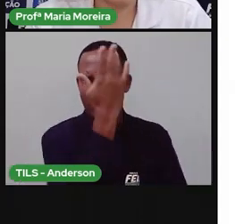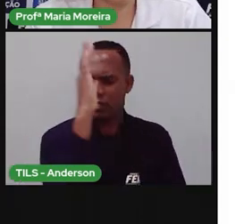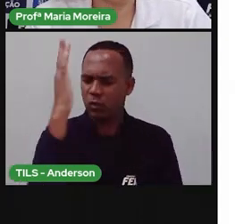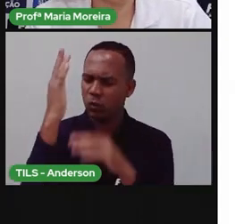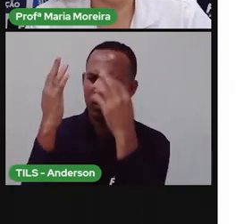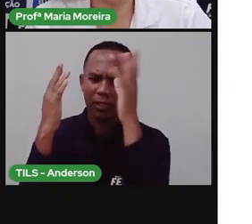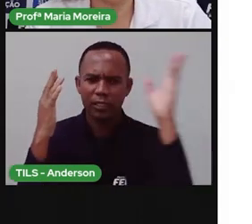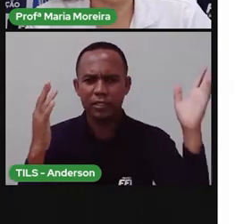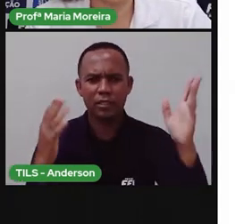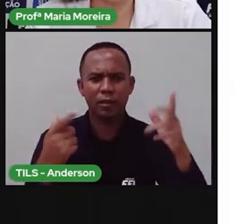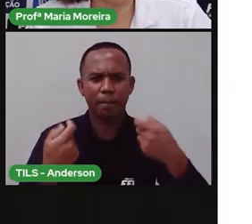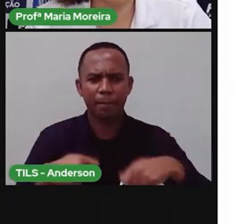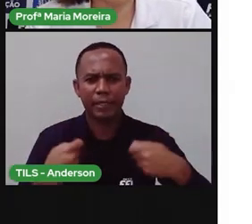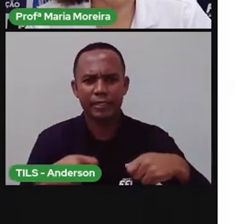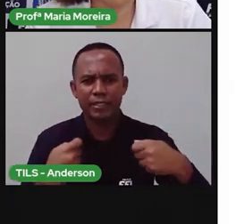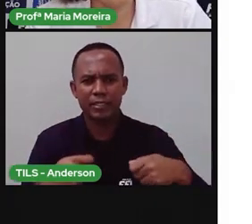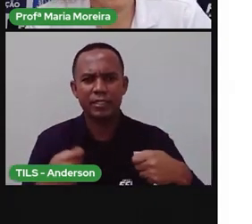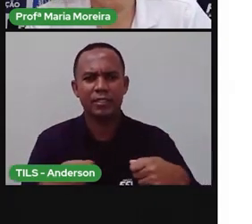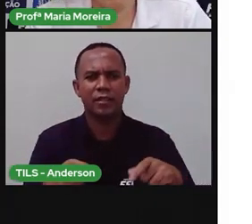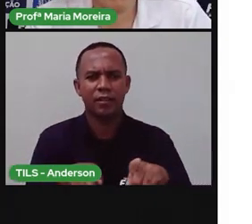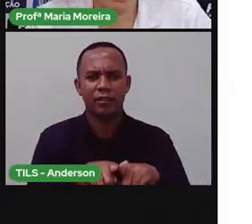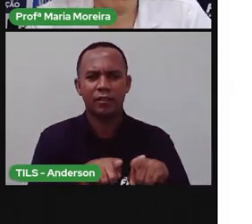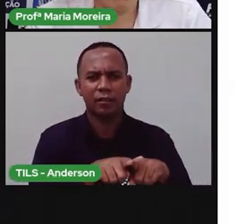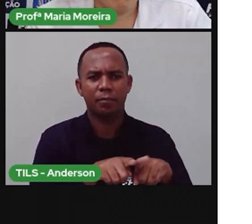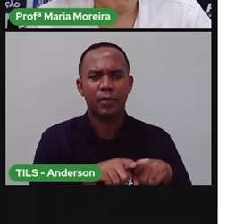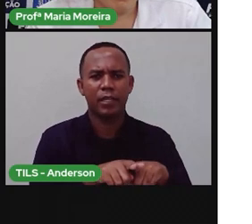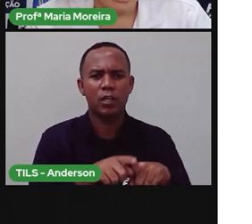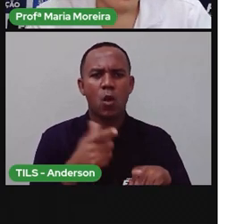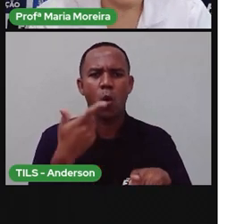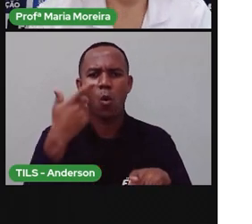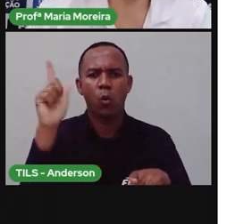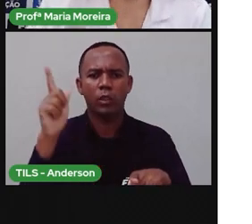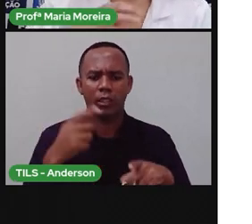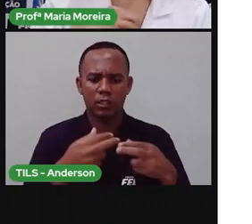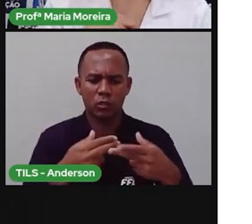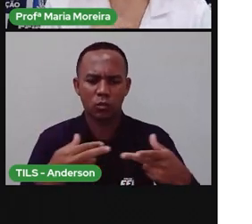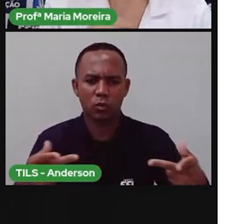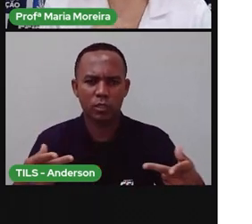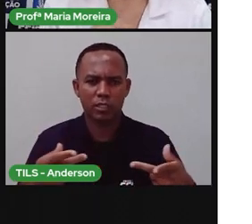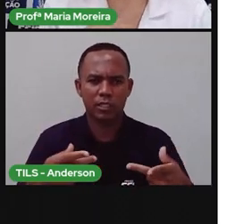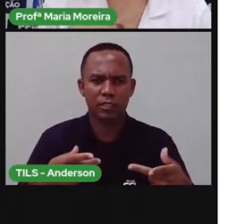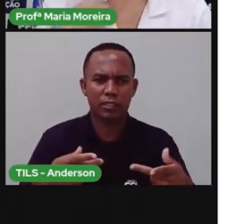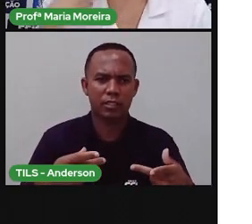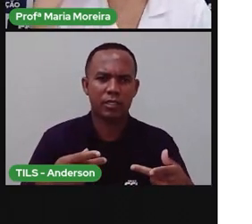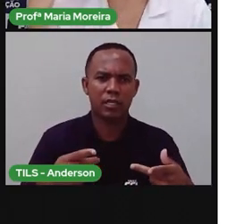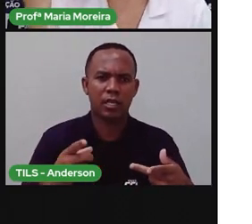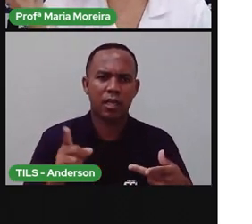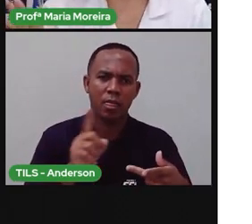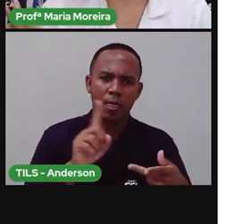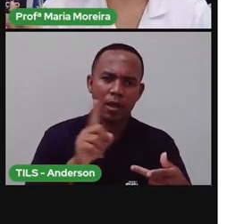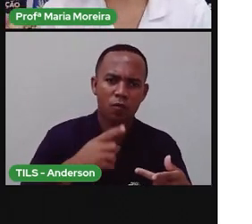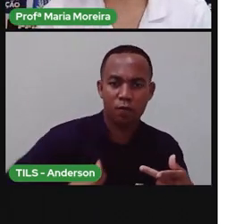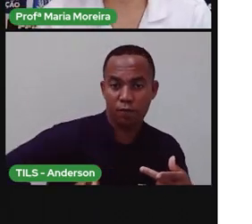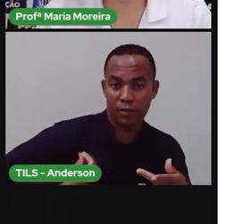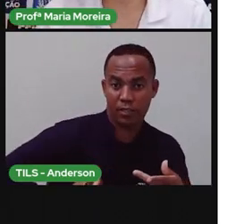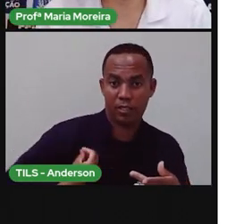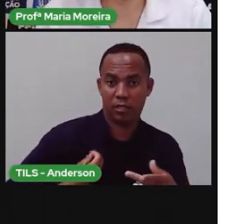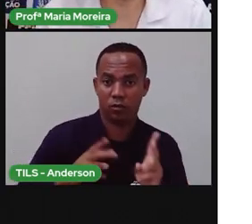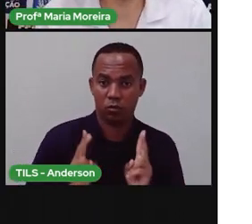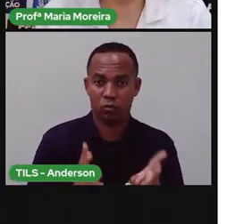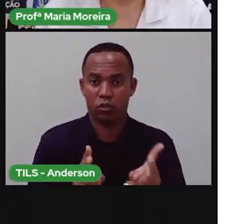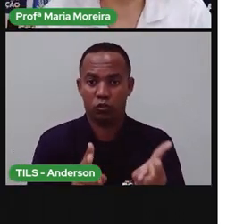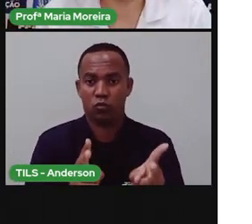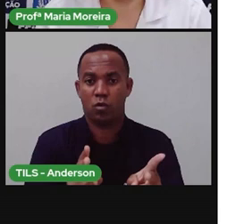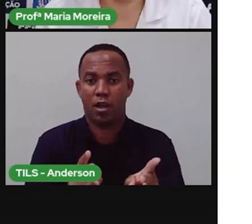E que necessitam dos seres não vivos para viverem. Então, o ser vivo, ele precisa de quê? De seres